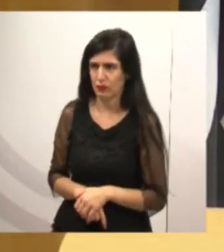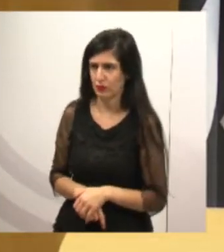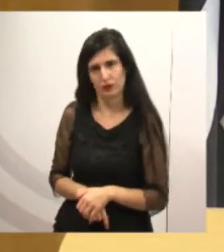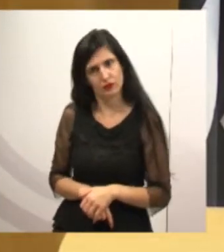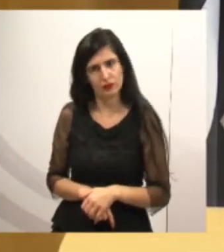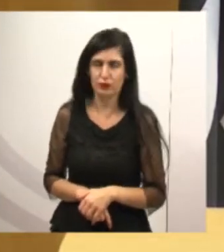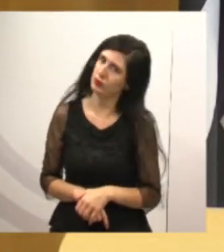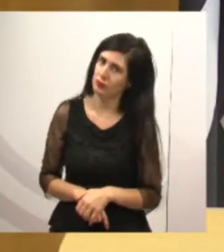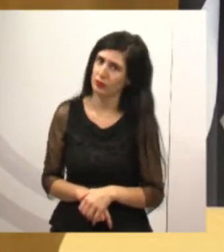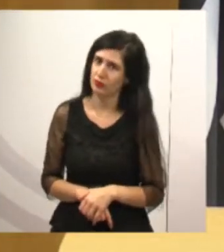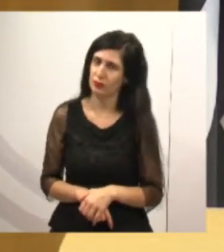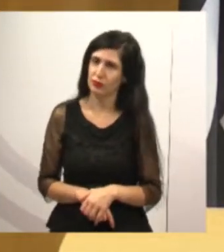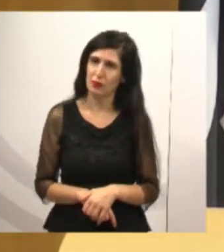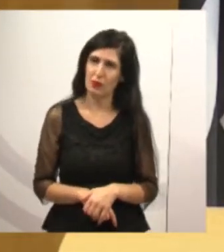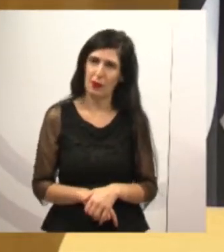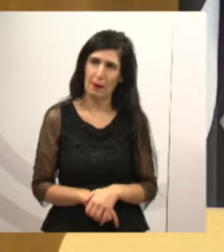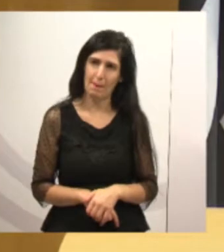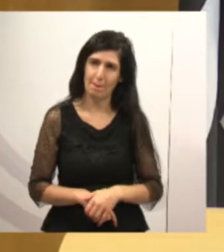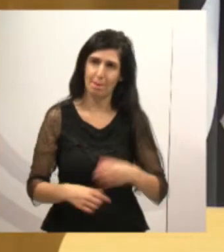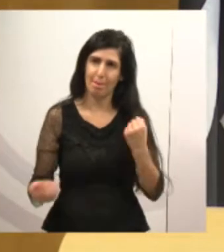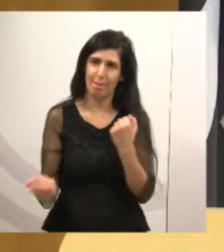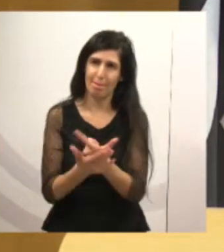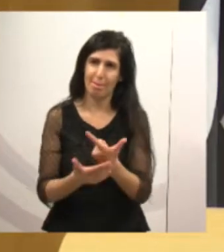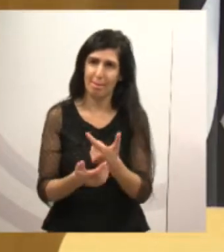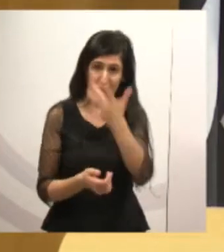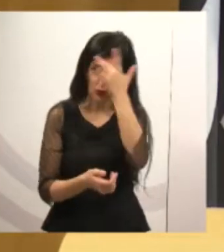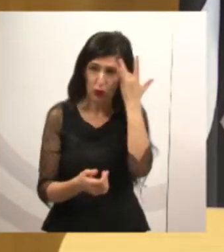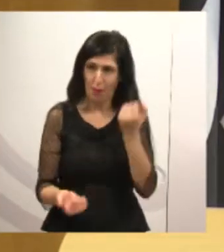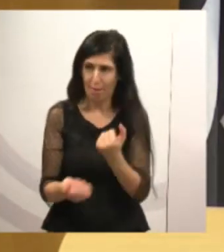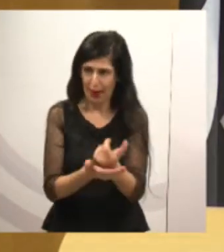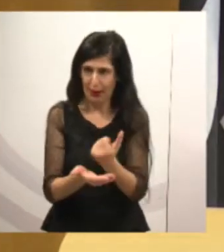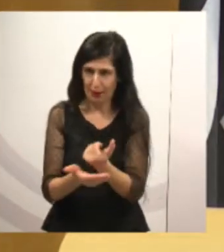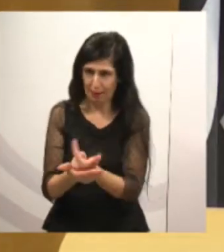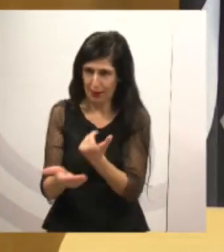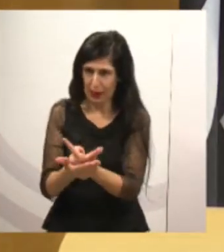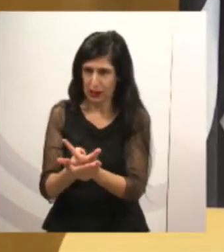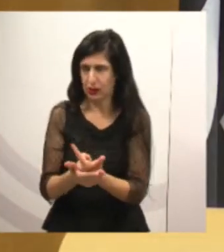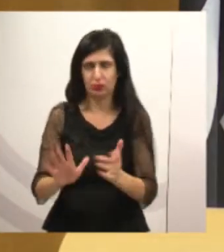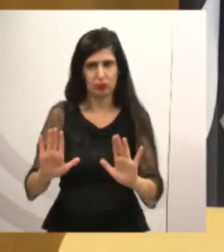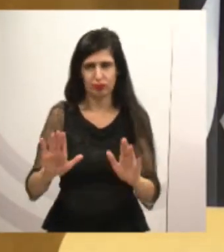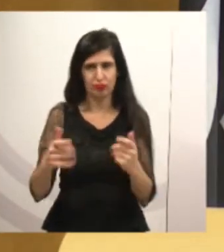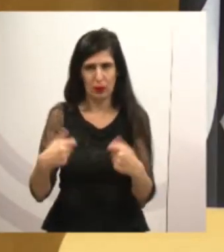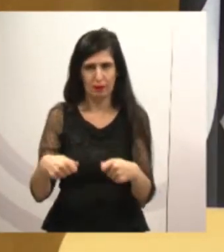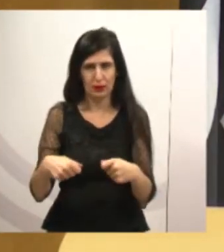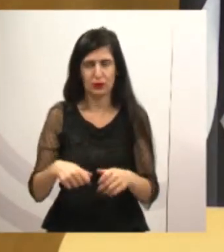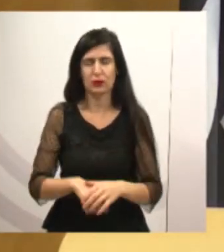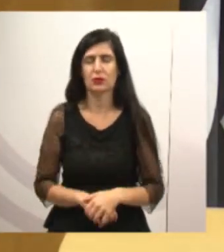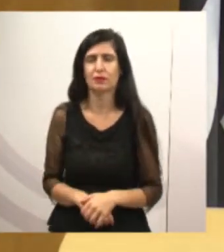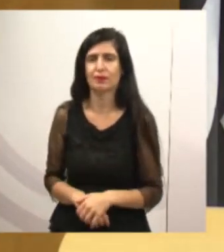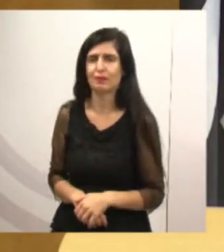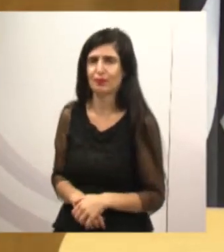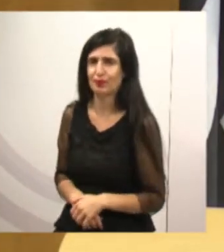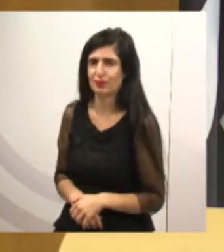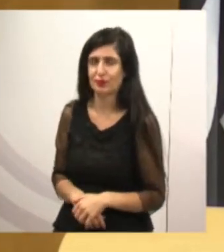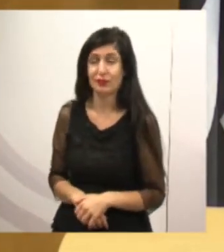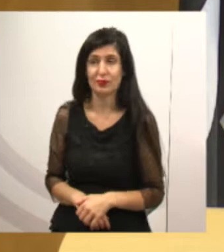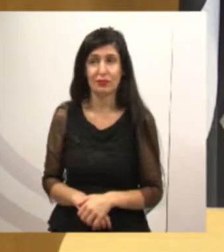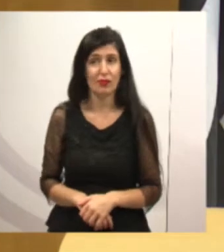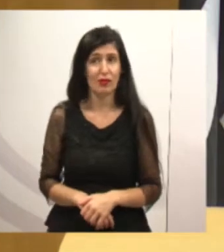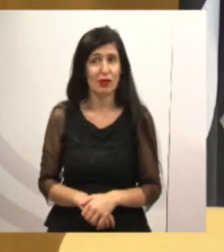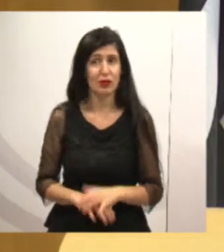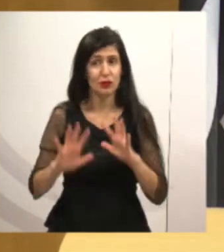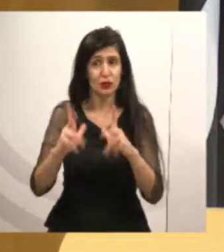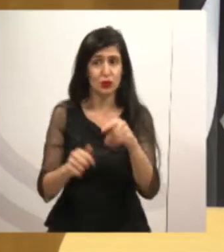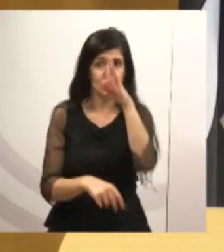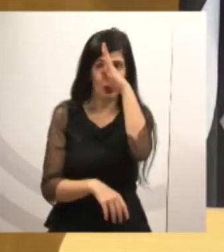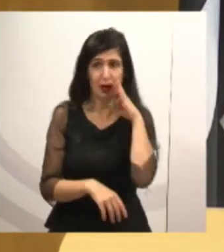custeando nenhuma despesa com relação aos benefícios que estão sendo feitos na frente das